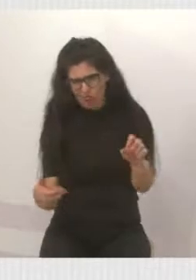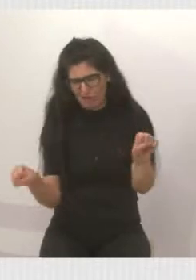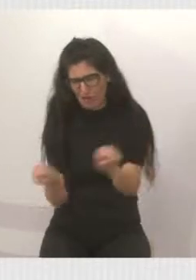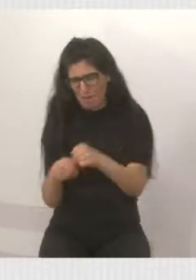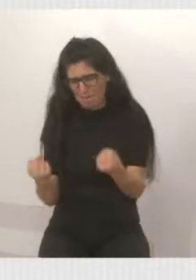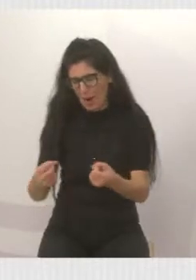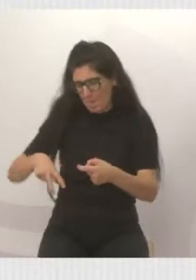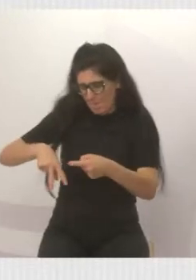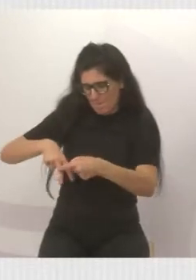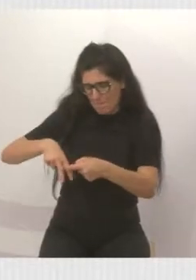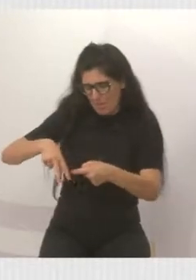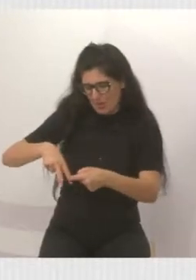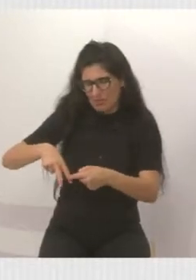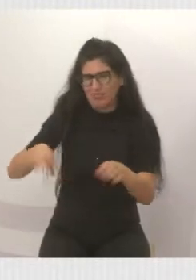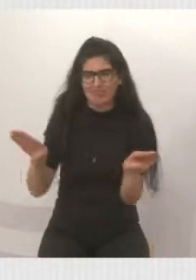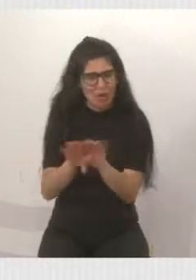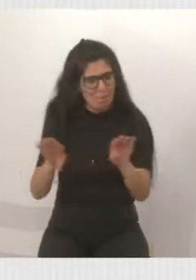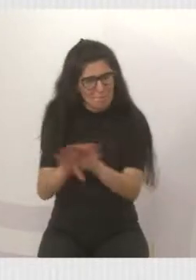A foto 5.